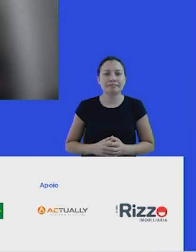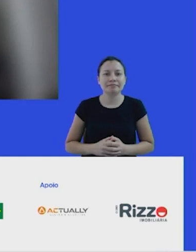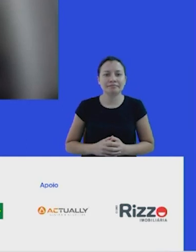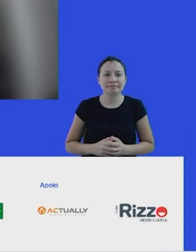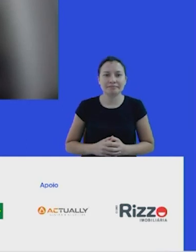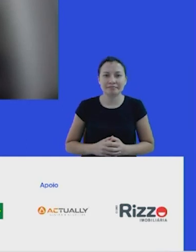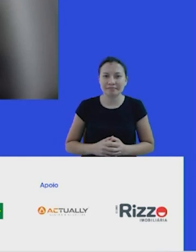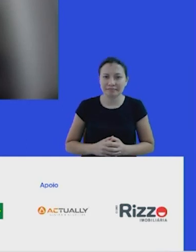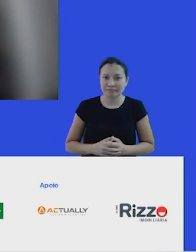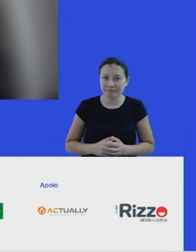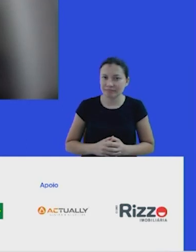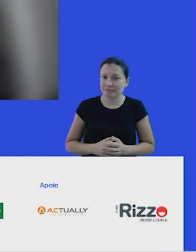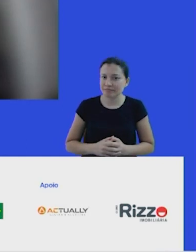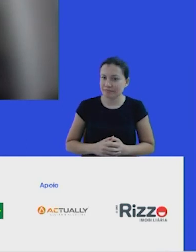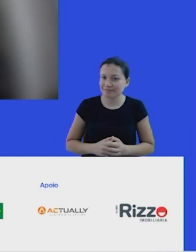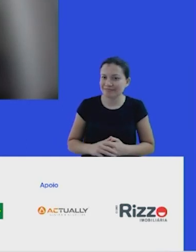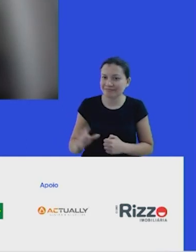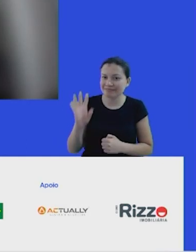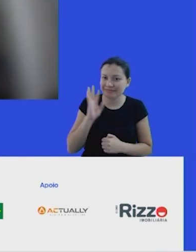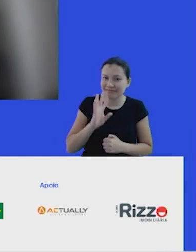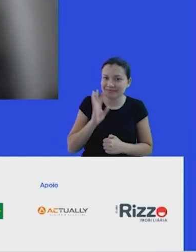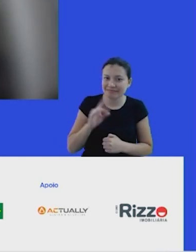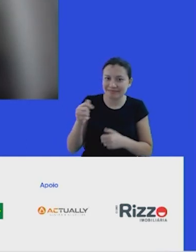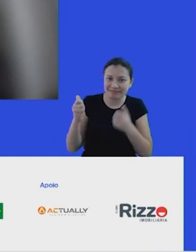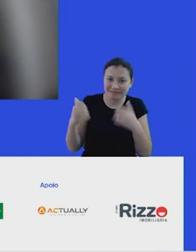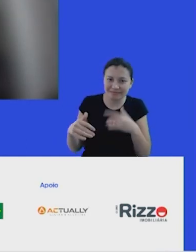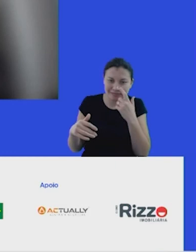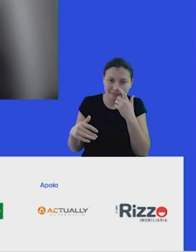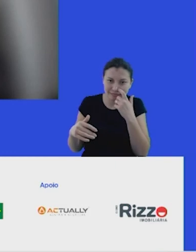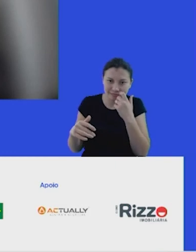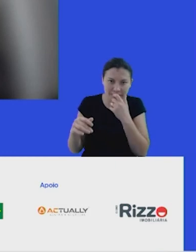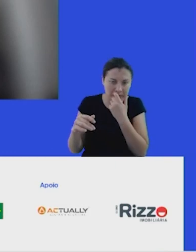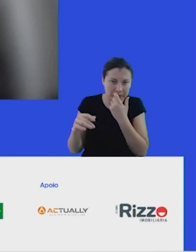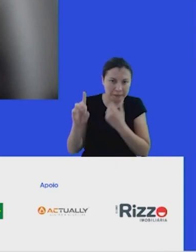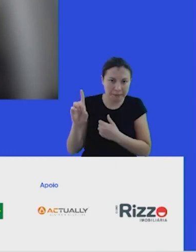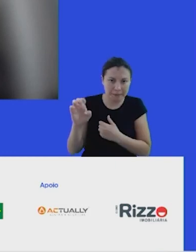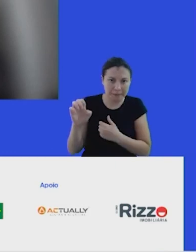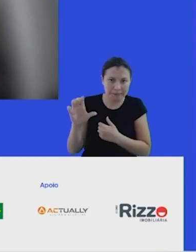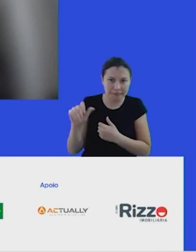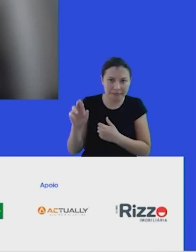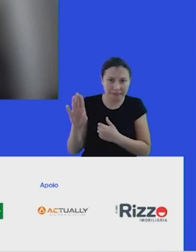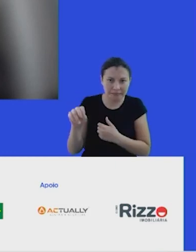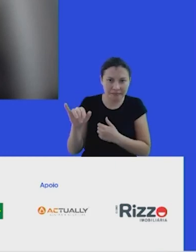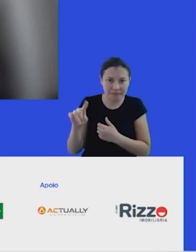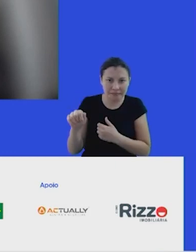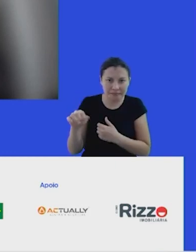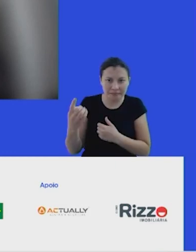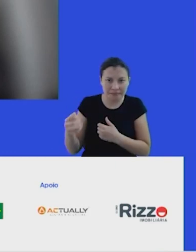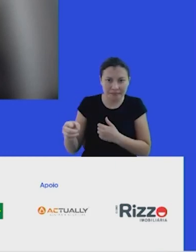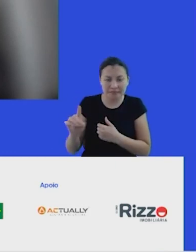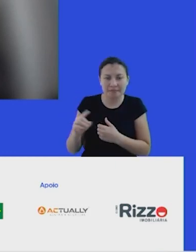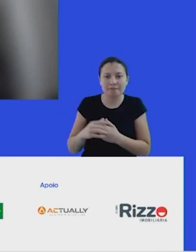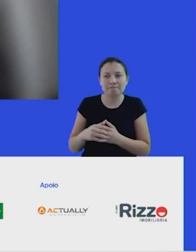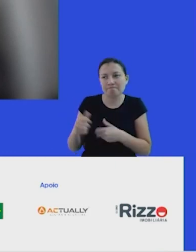Legal, Paula. Você tocou no tema da descarbonização, né? Estamos aqui, eu e você, indústria carbono-intensivas,